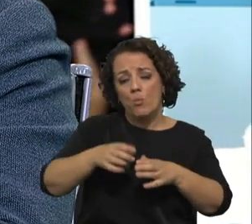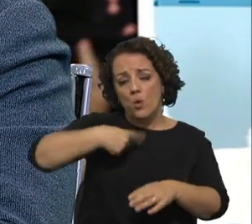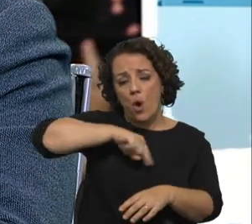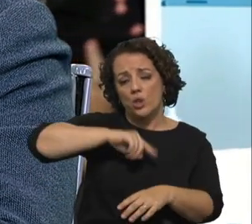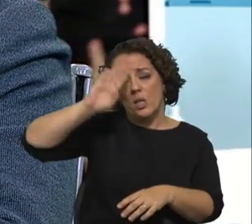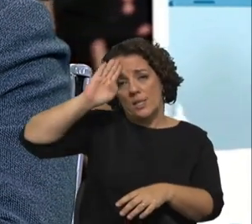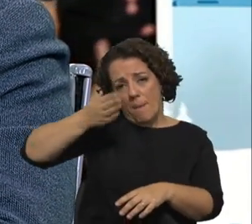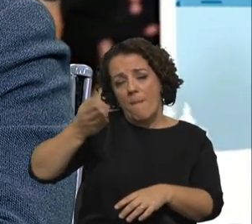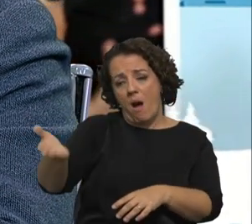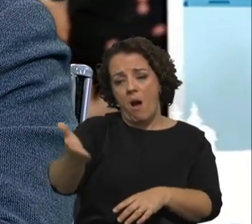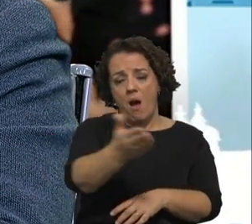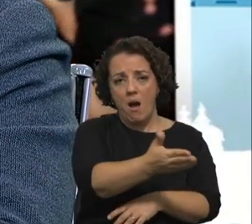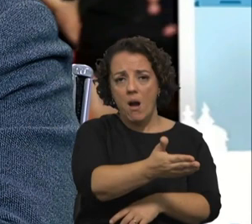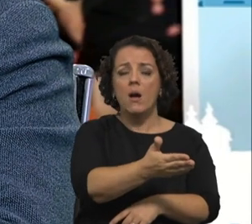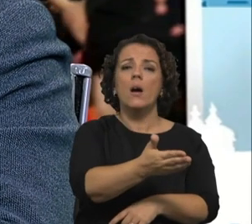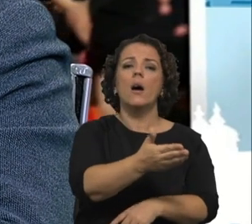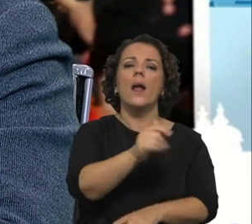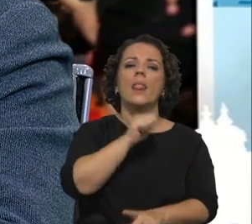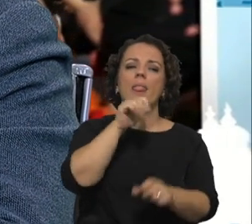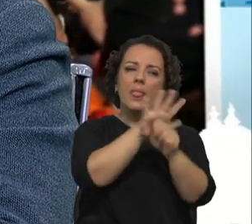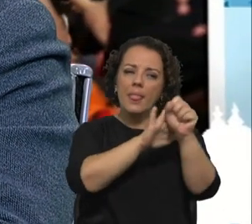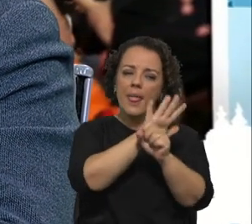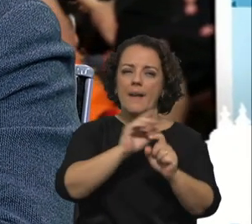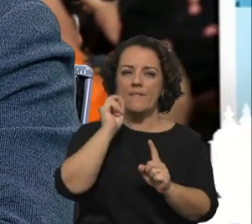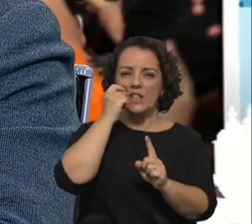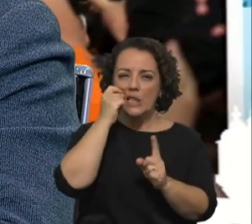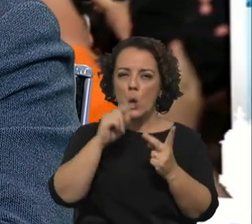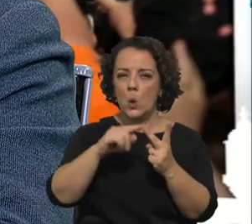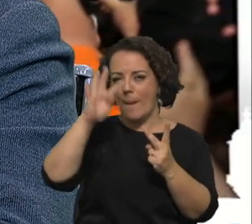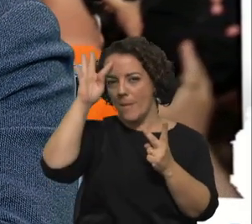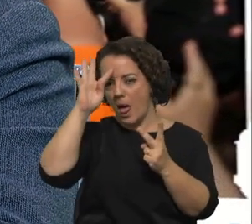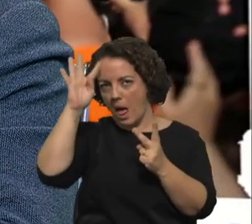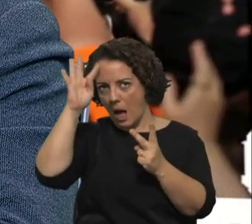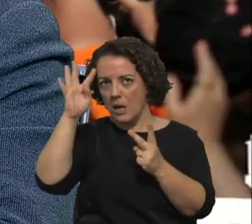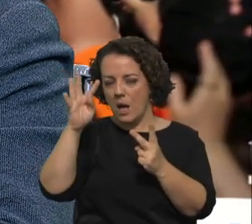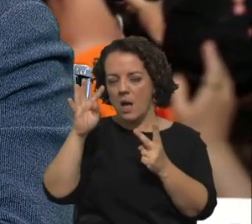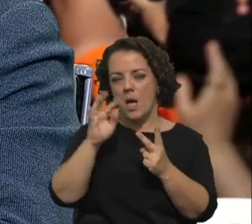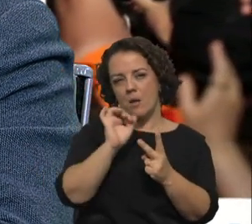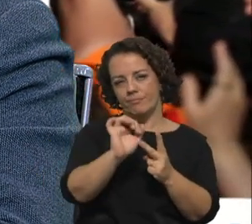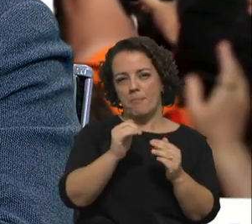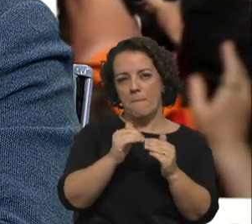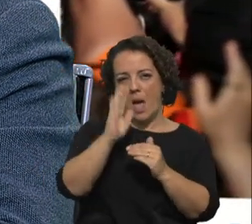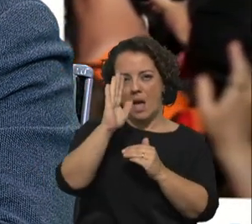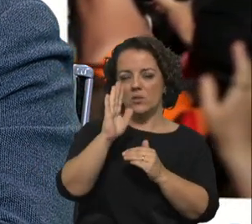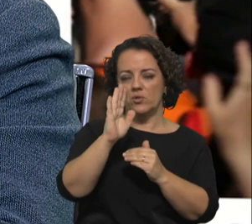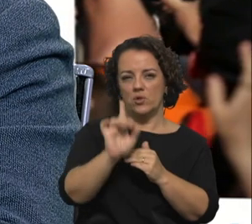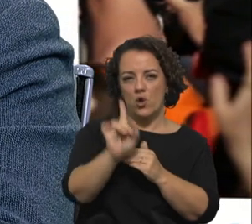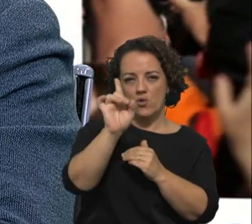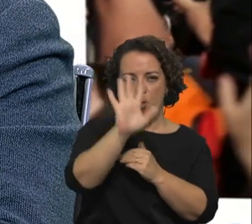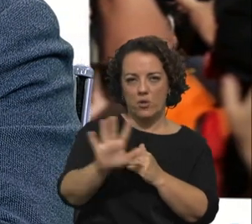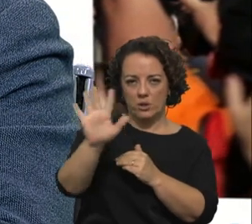que acontece essencialmente em Viseu, Braga, portanto, mais ali para a parte de cima do nosso país